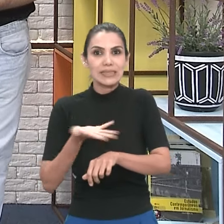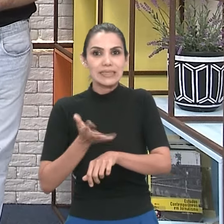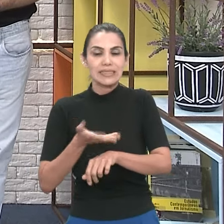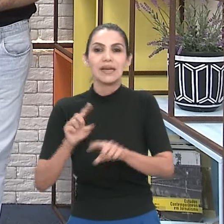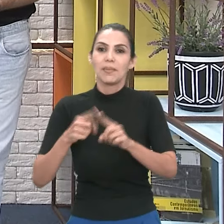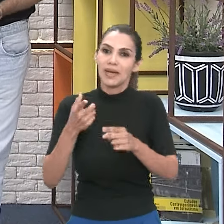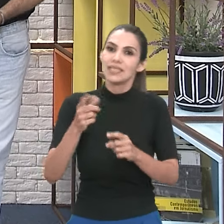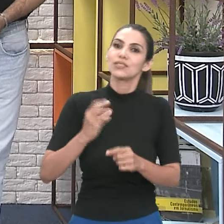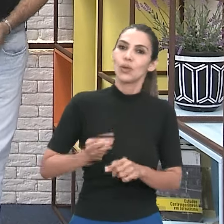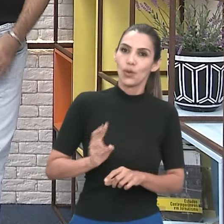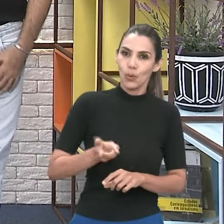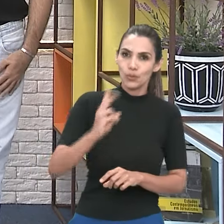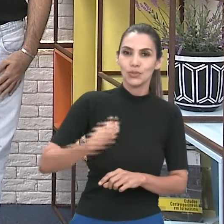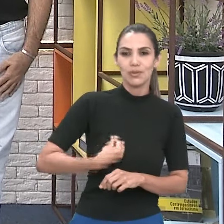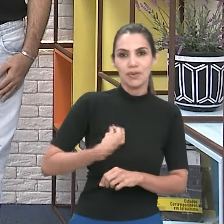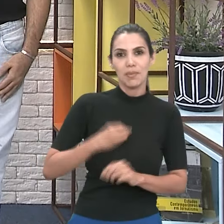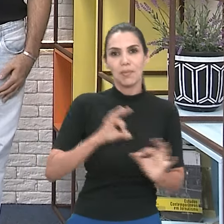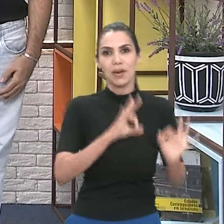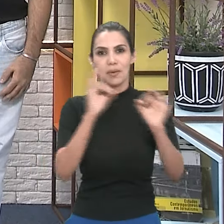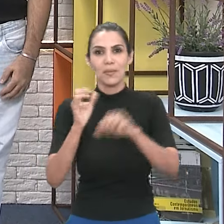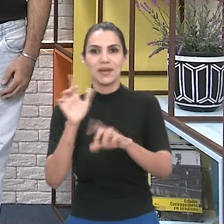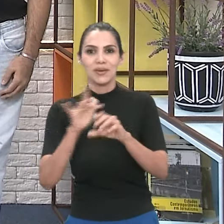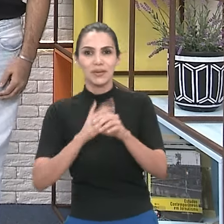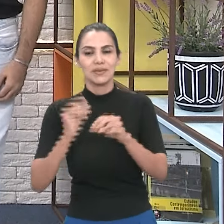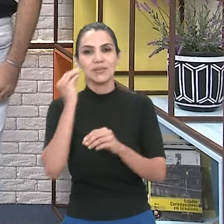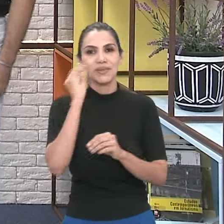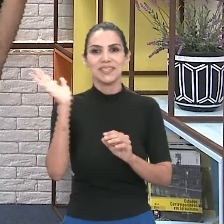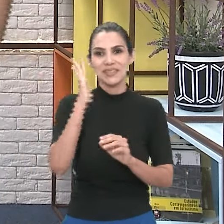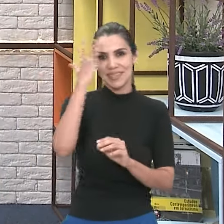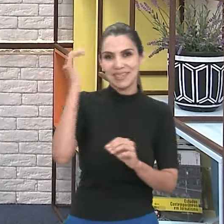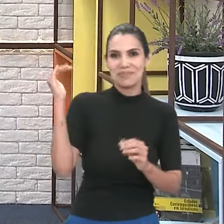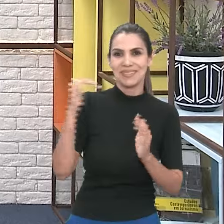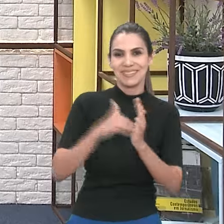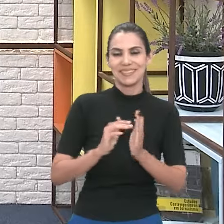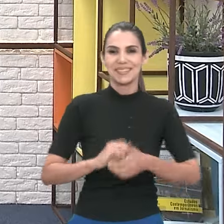você acompanhar o Conexões. Beijo e até mais. Até amanhã, viu gente?